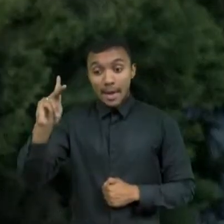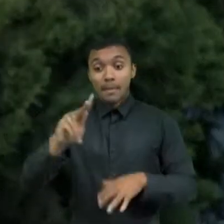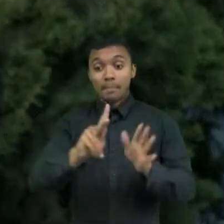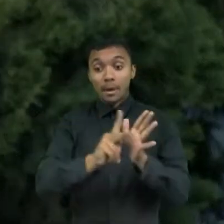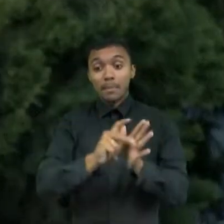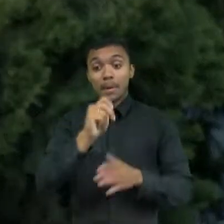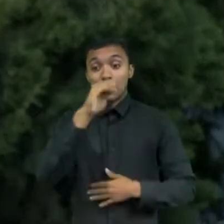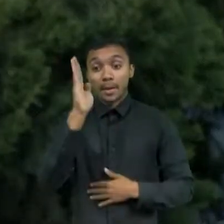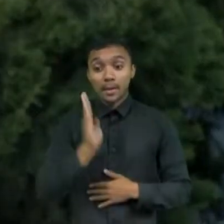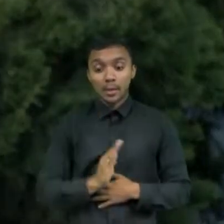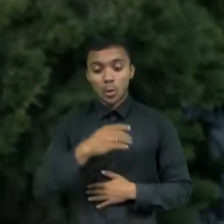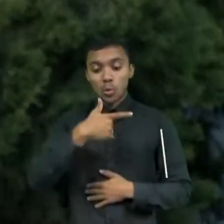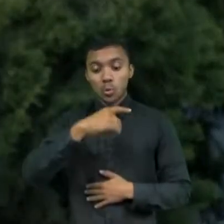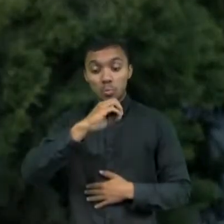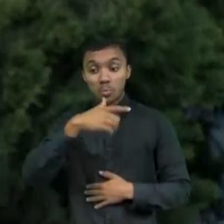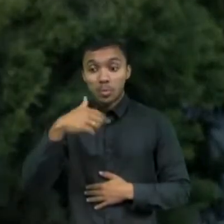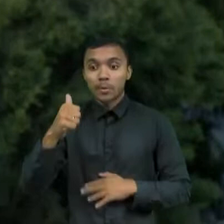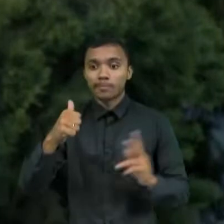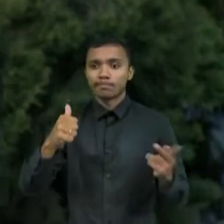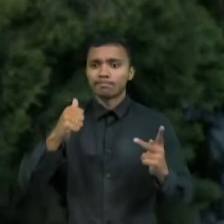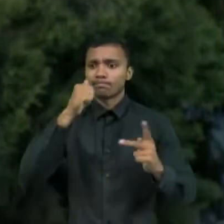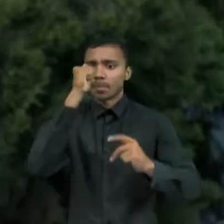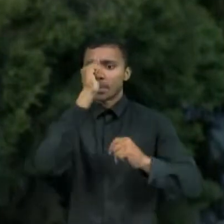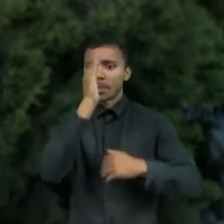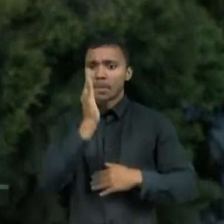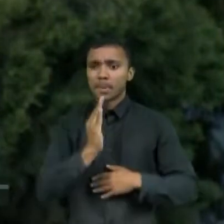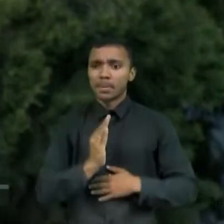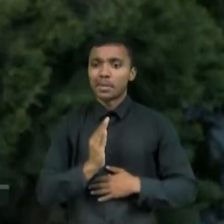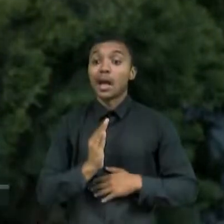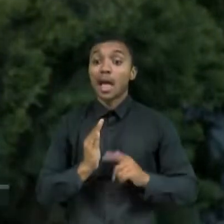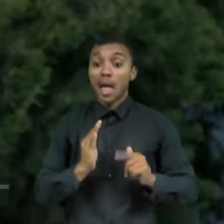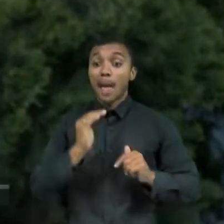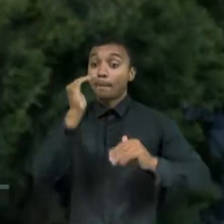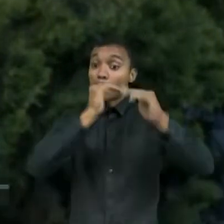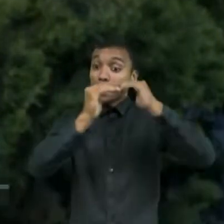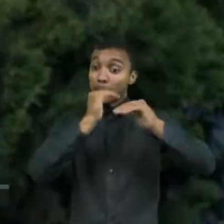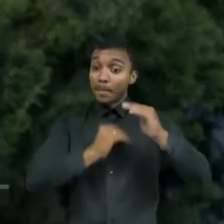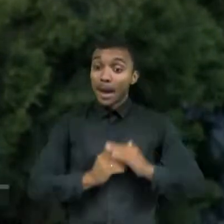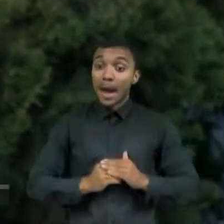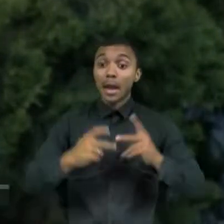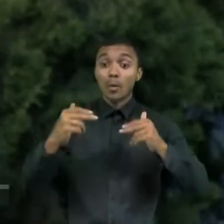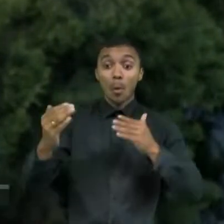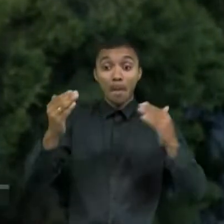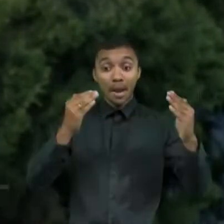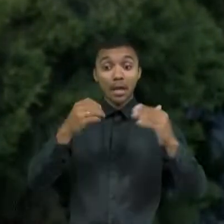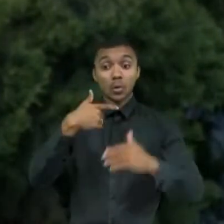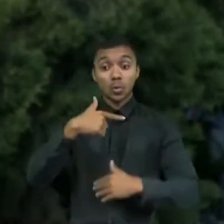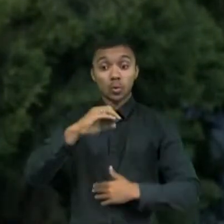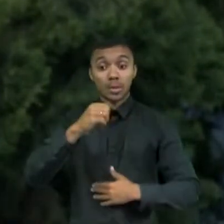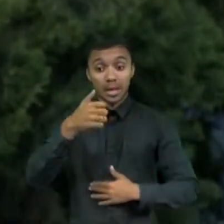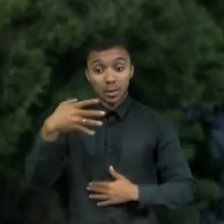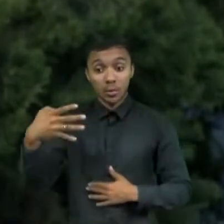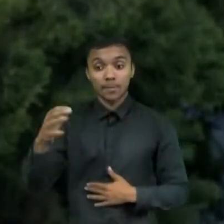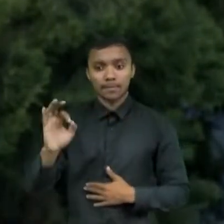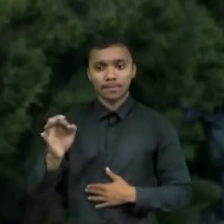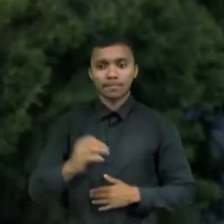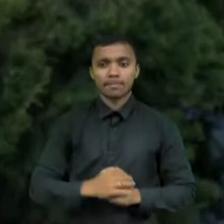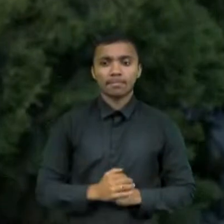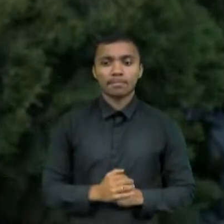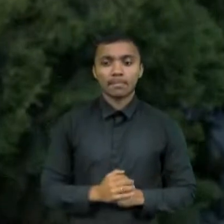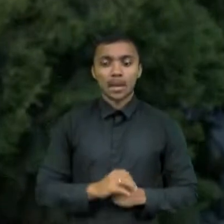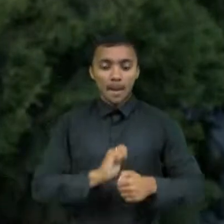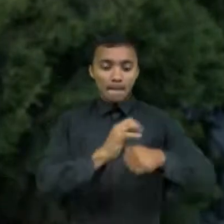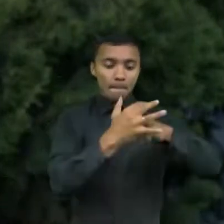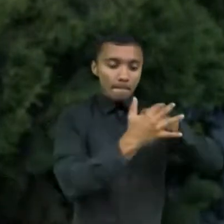em 2021 para o mesmo nível que se tinha em 2014, segundo dados do relatório do Programa das Nações Unidas. A pandemia de